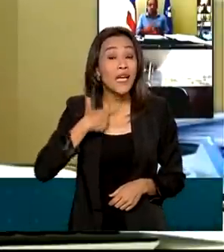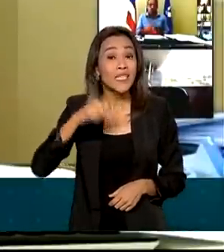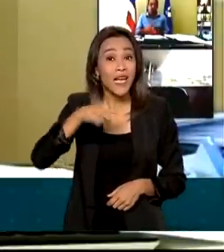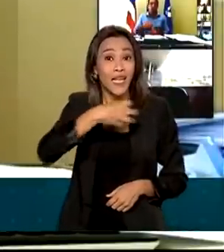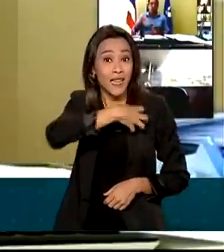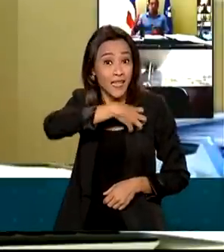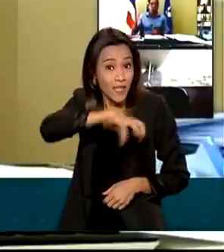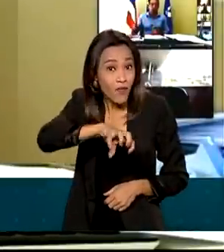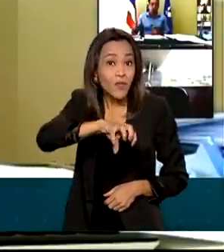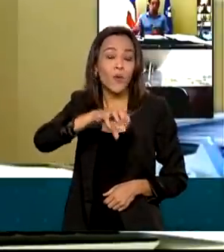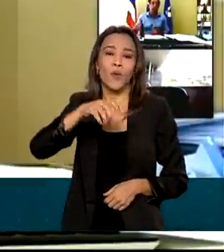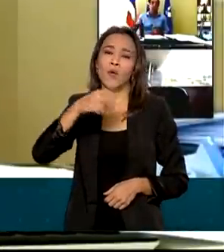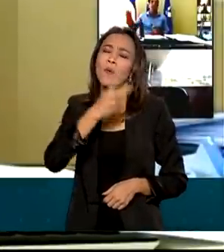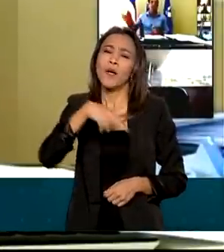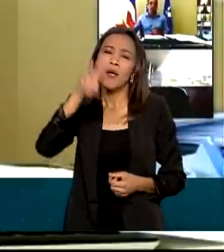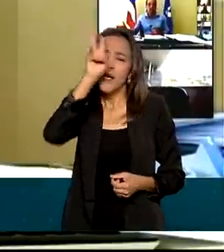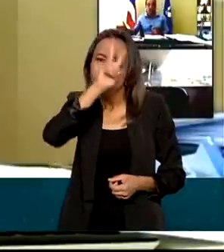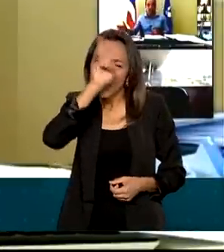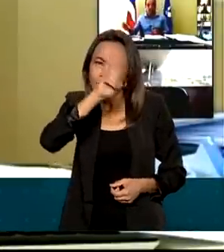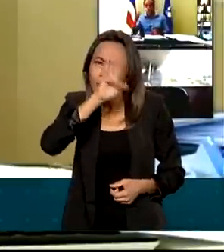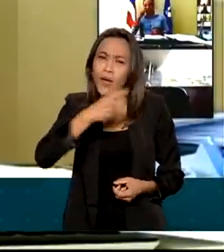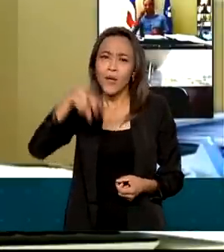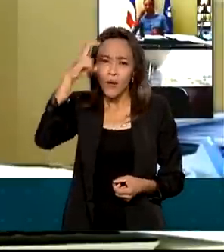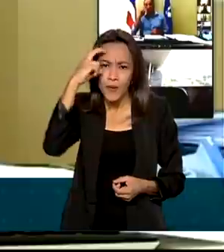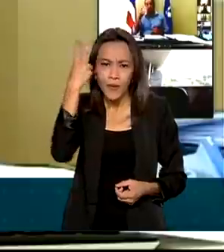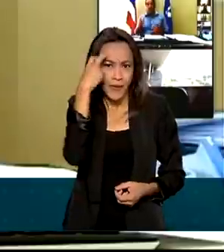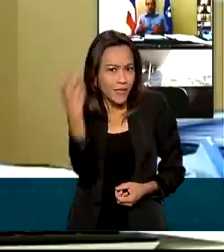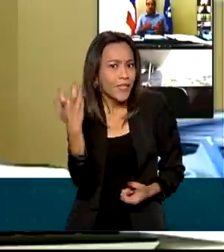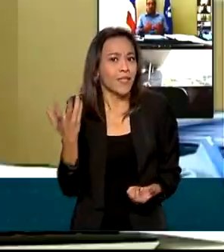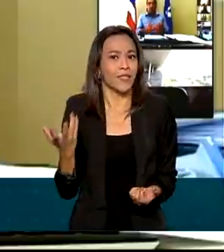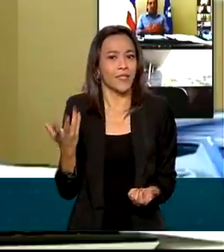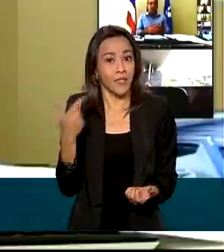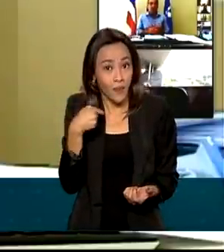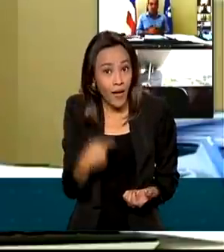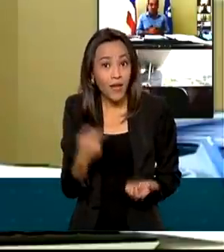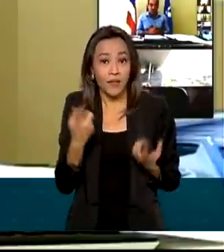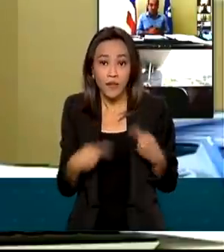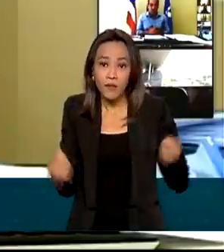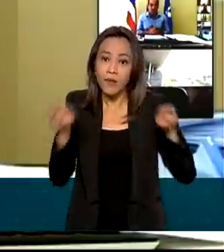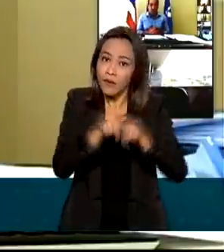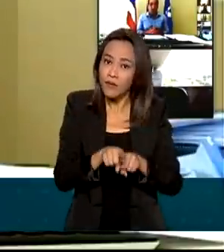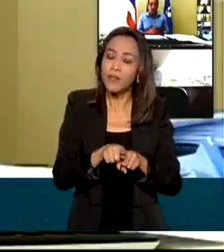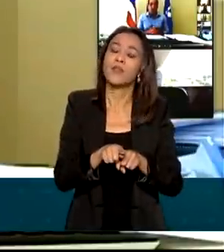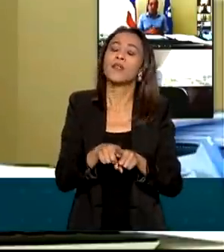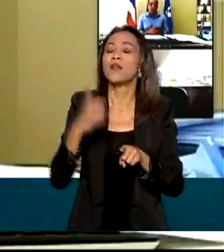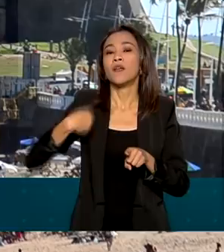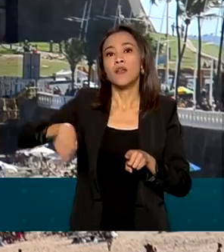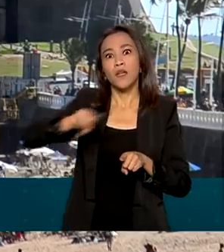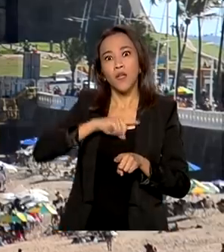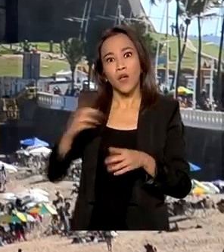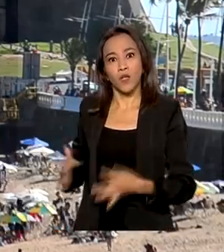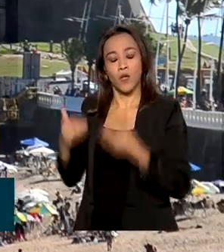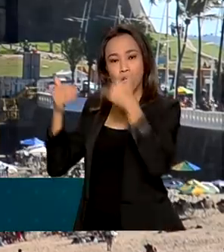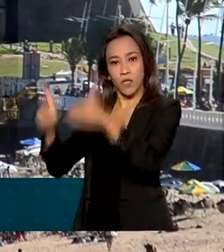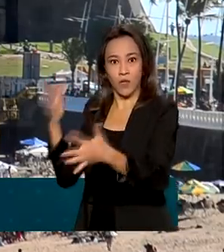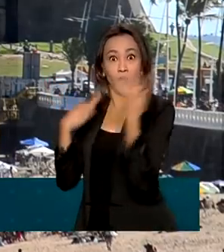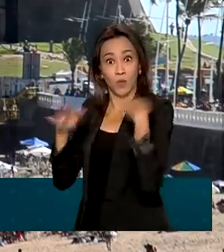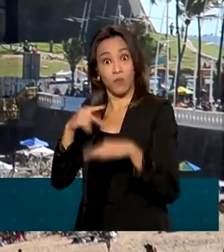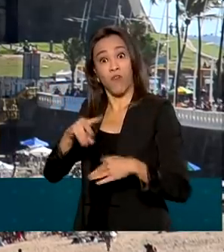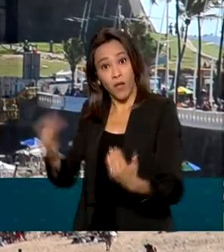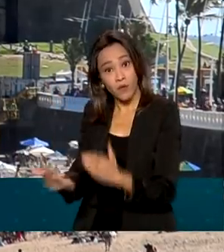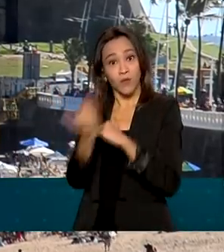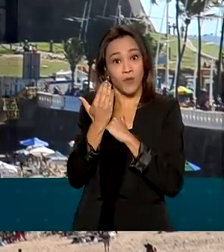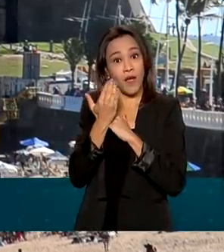histórica, cultural e inteligente. Então essa parceria que nós estamos firmando com o Ministério do Turismo vai contribuir,